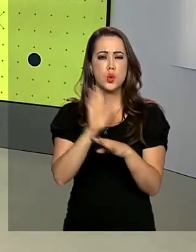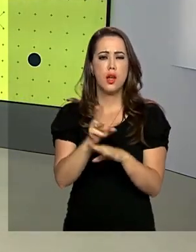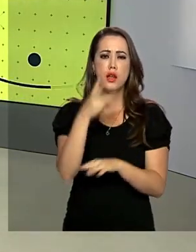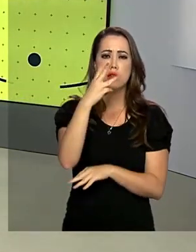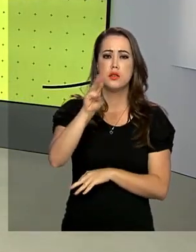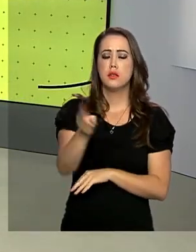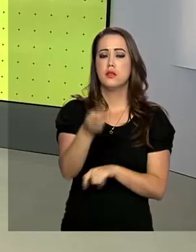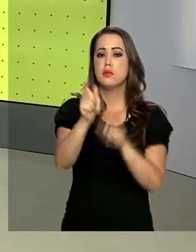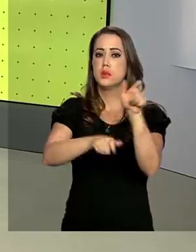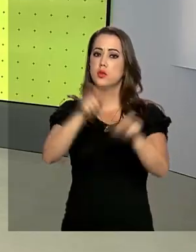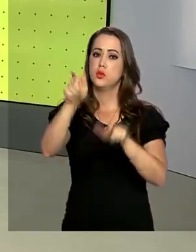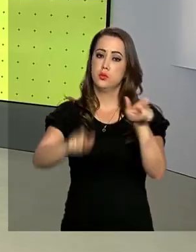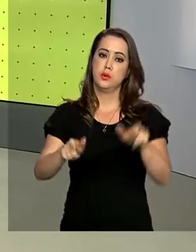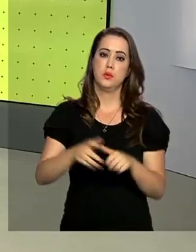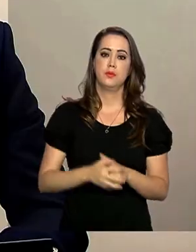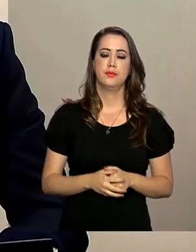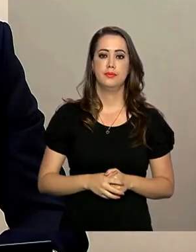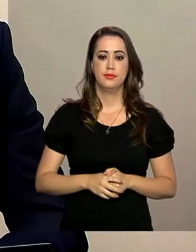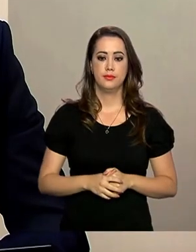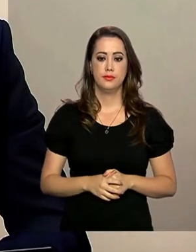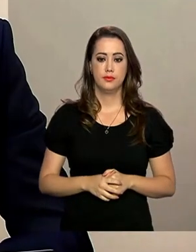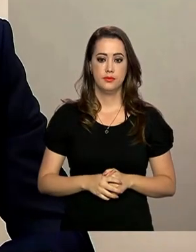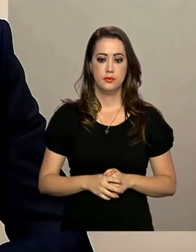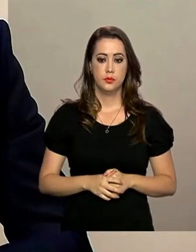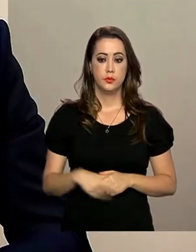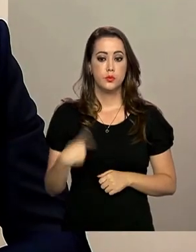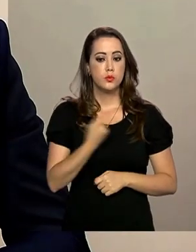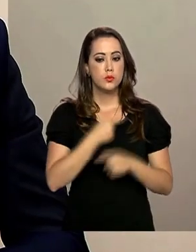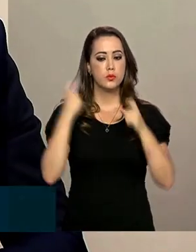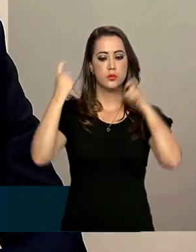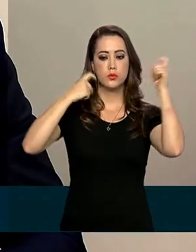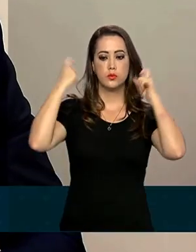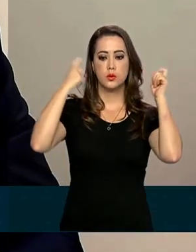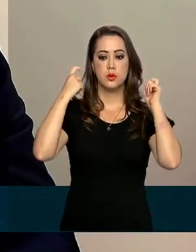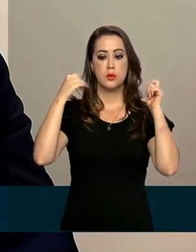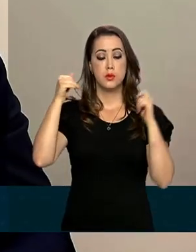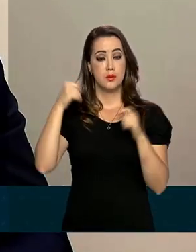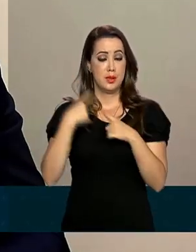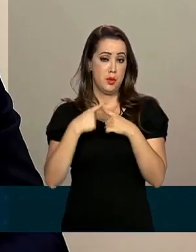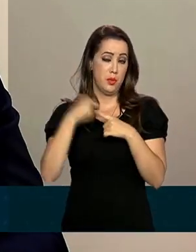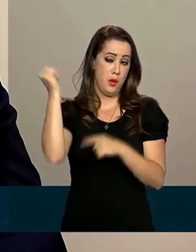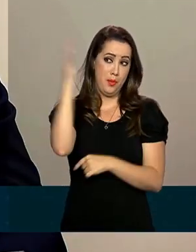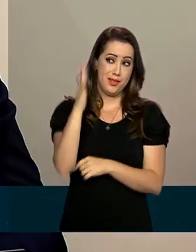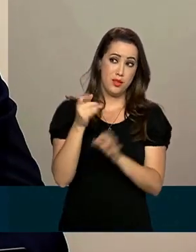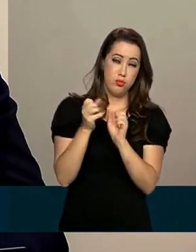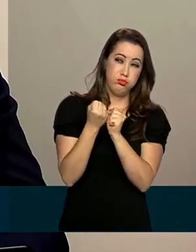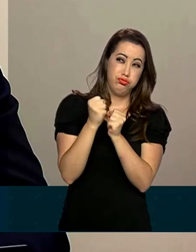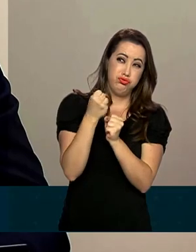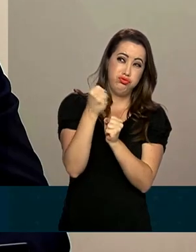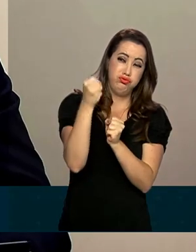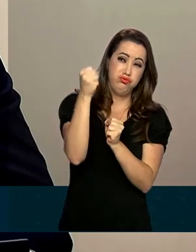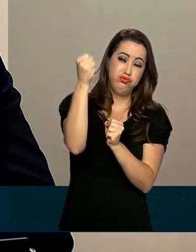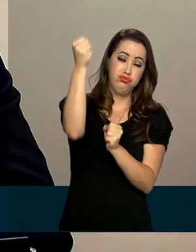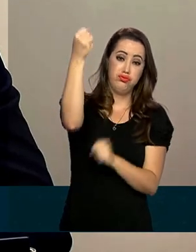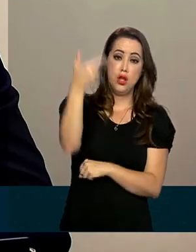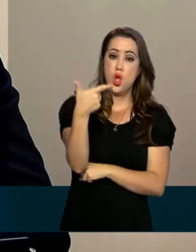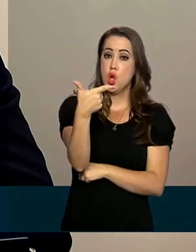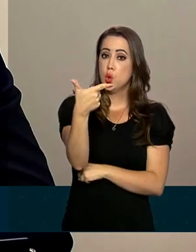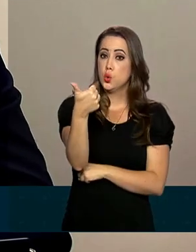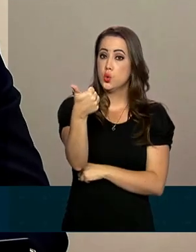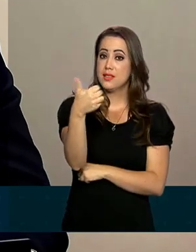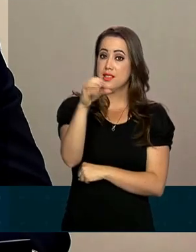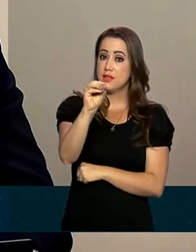de 3 milhões de pessoas. Nossa preocupação é que o Brasil é muito grande, são 210 milhões de pessoas praticamente